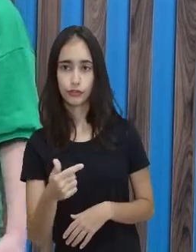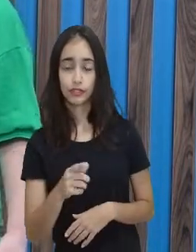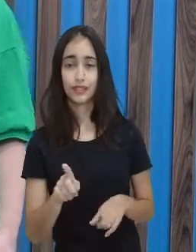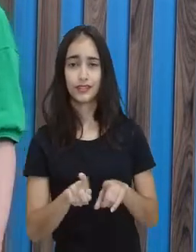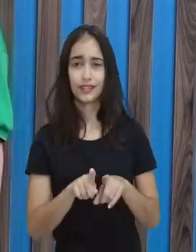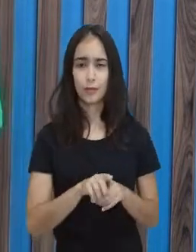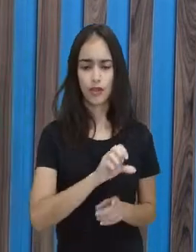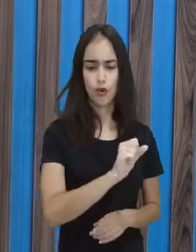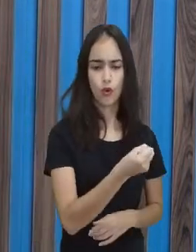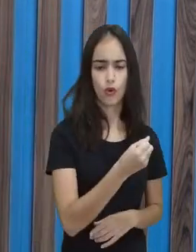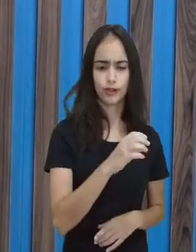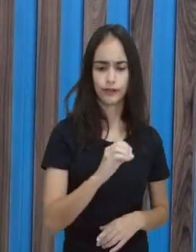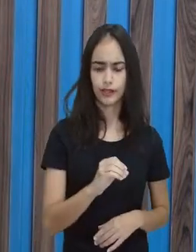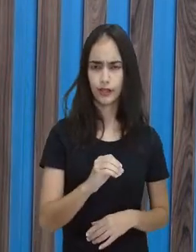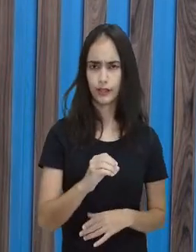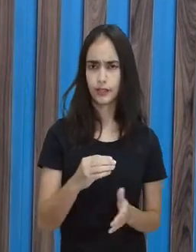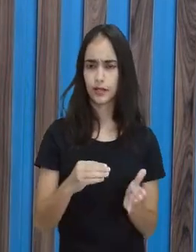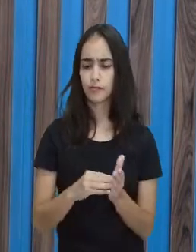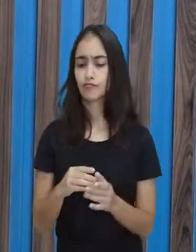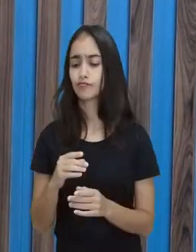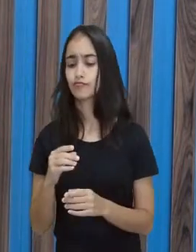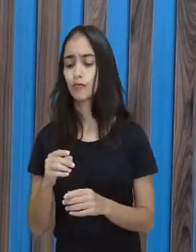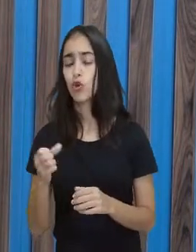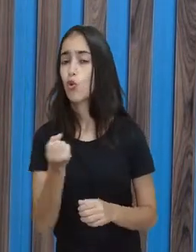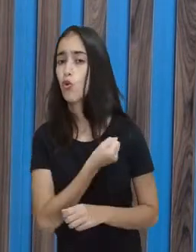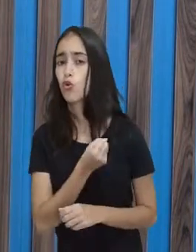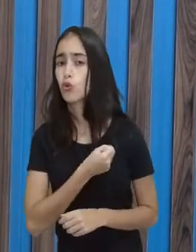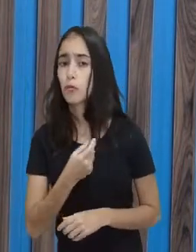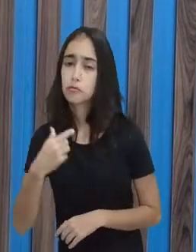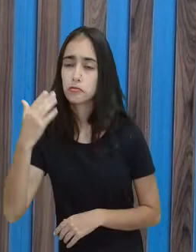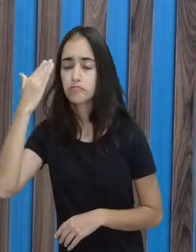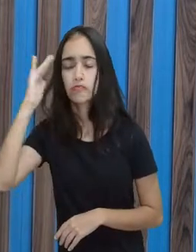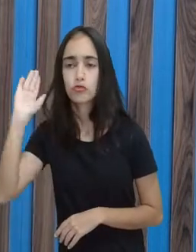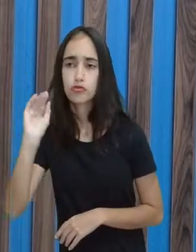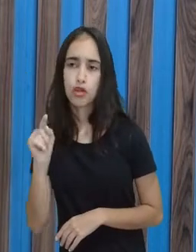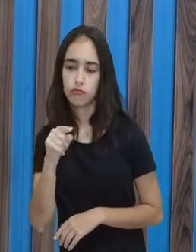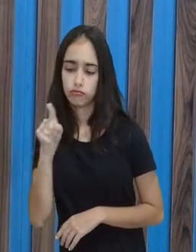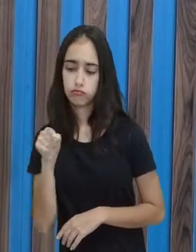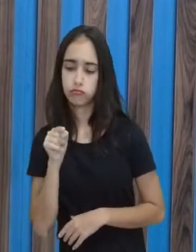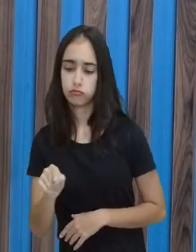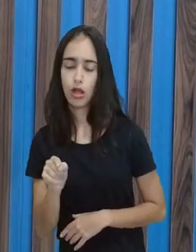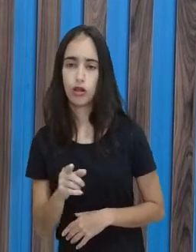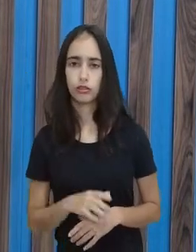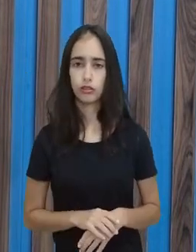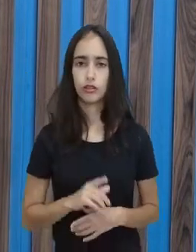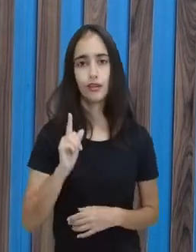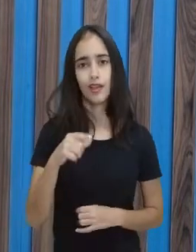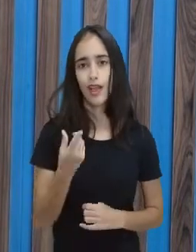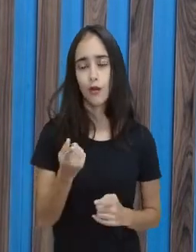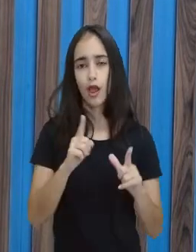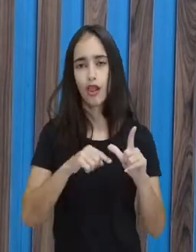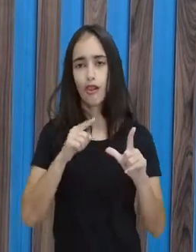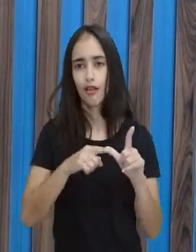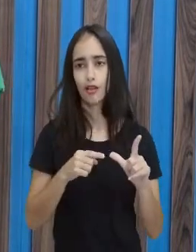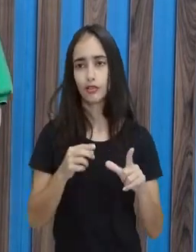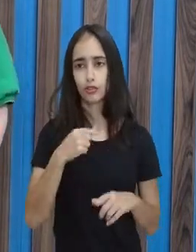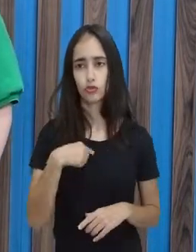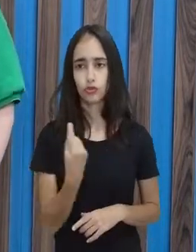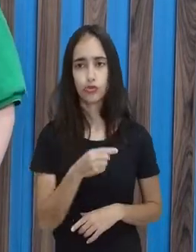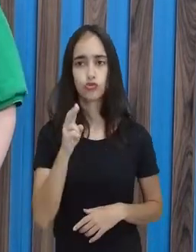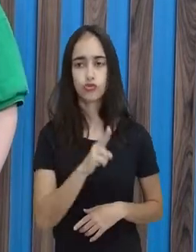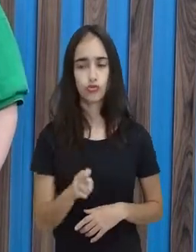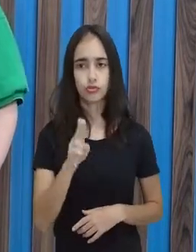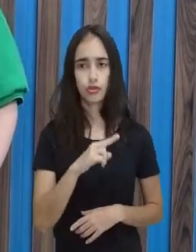trocou esse número que eu não sei pela letra, por uma letra. É uma incógnita. É assim que o matemático opera.